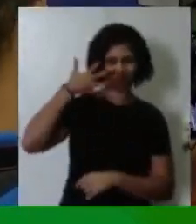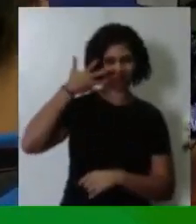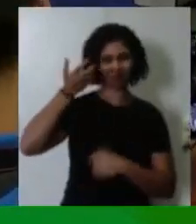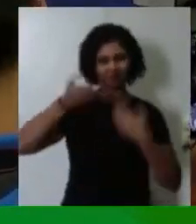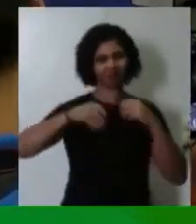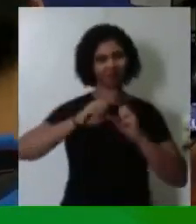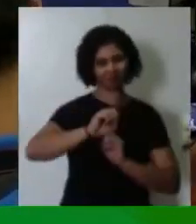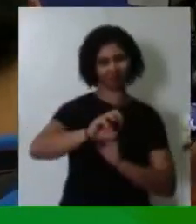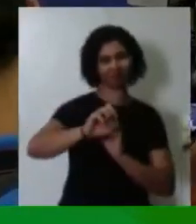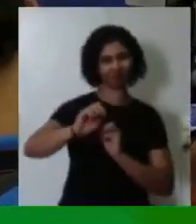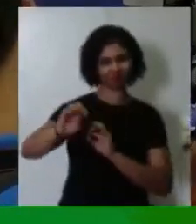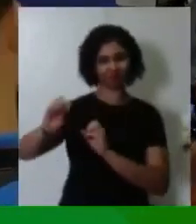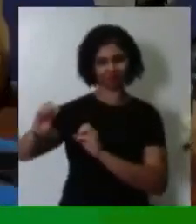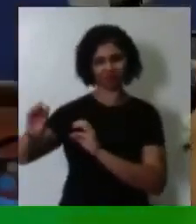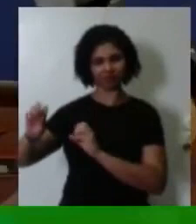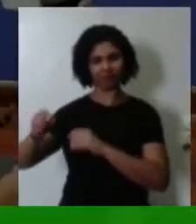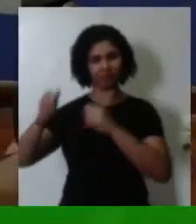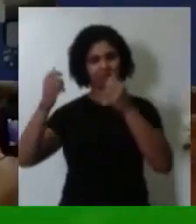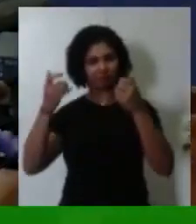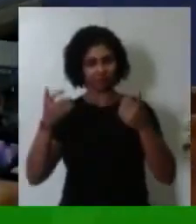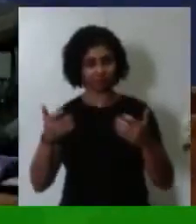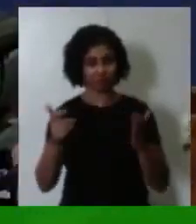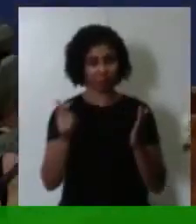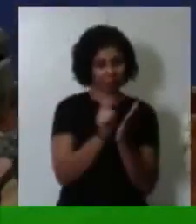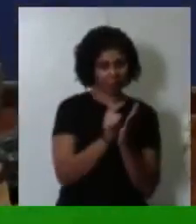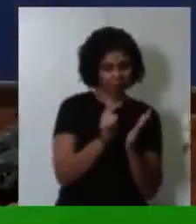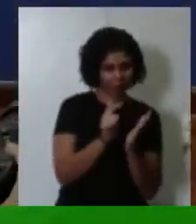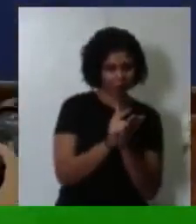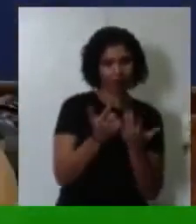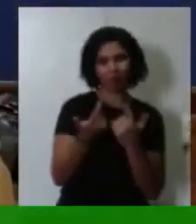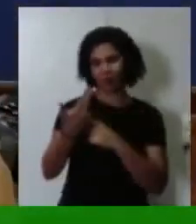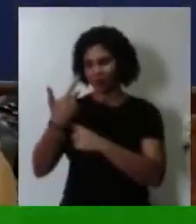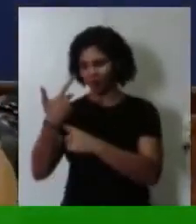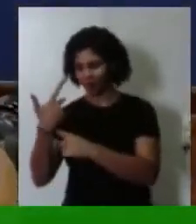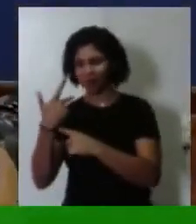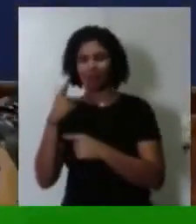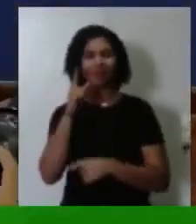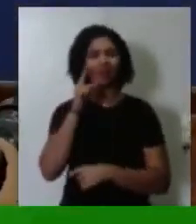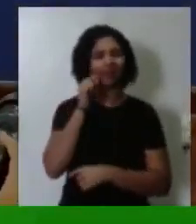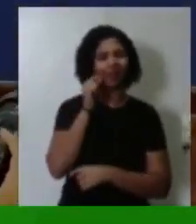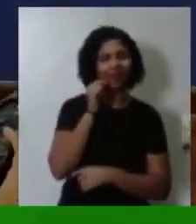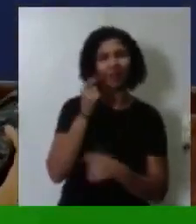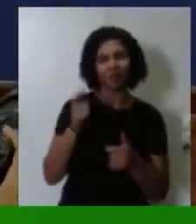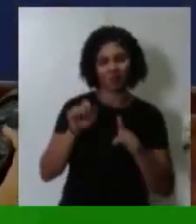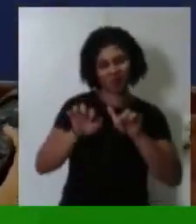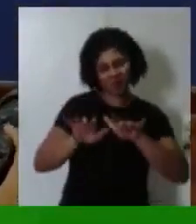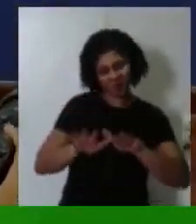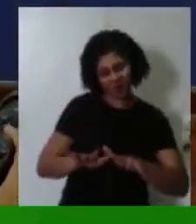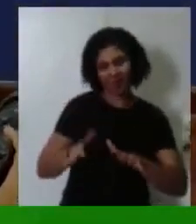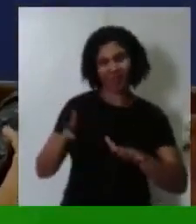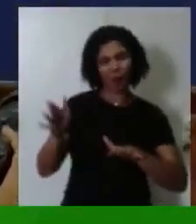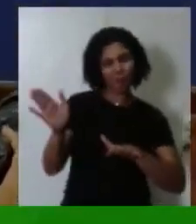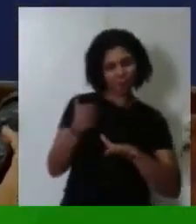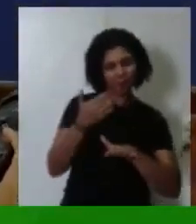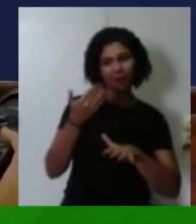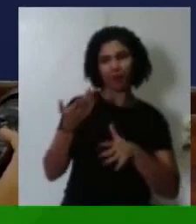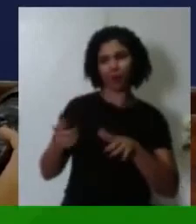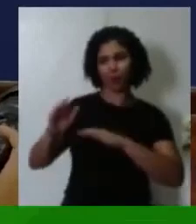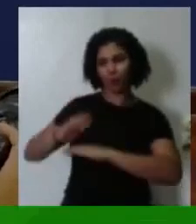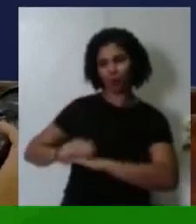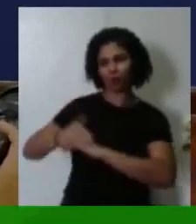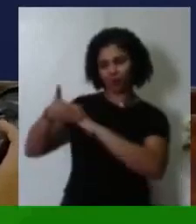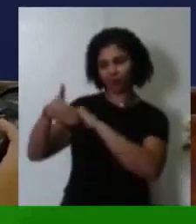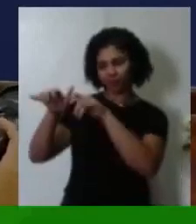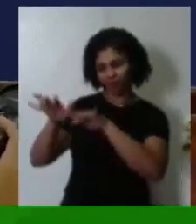o papel, uma câmera, um lápis, uma máquina de escrever, um computador, sempre foram